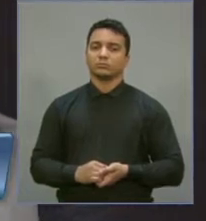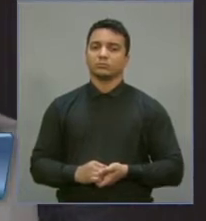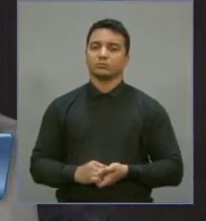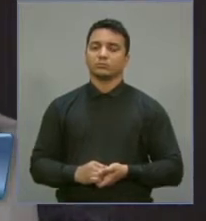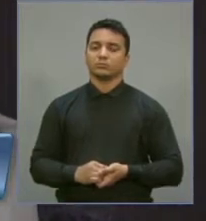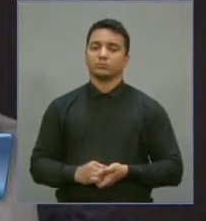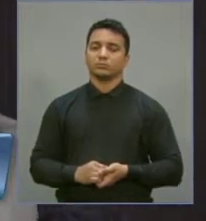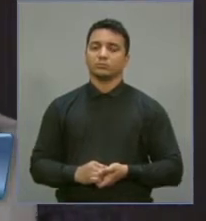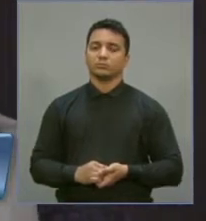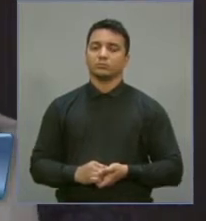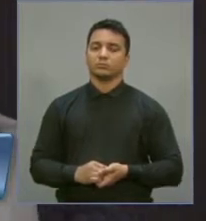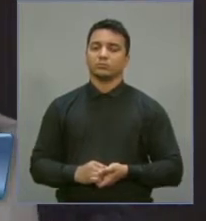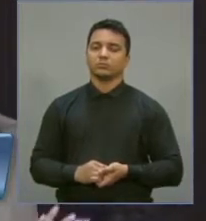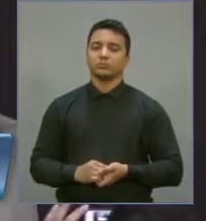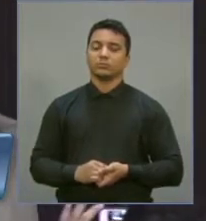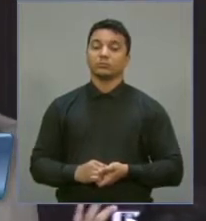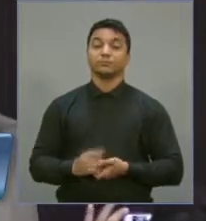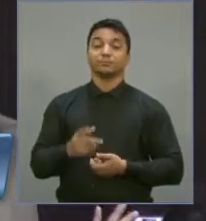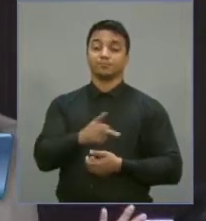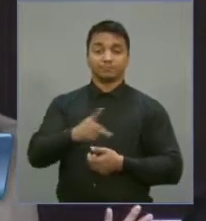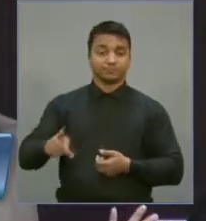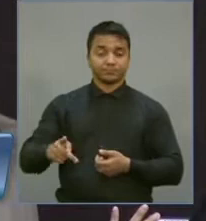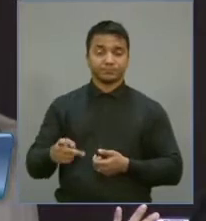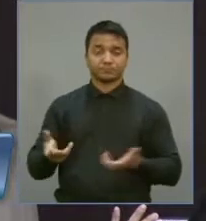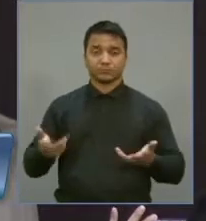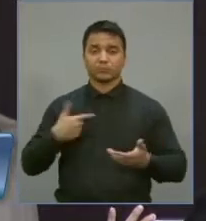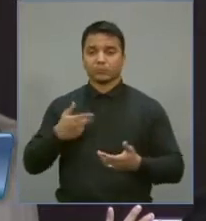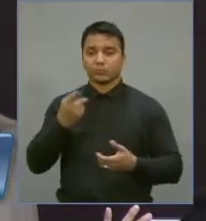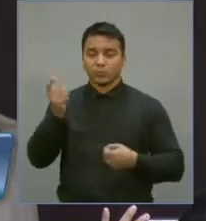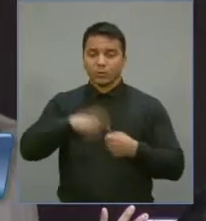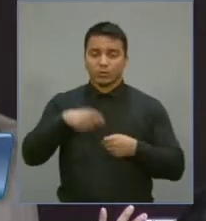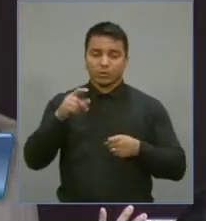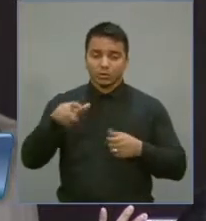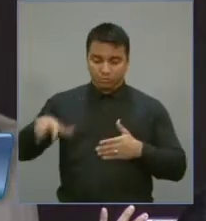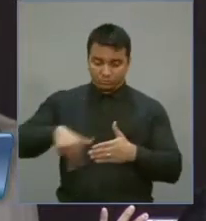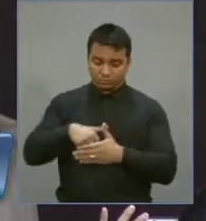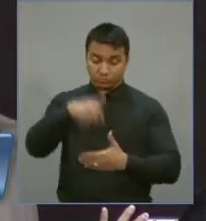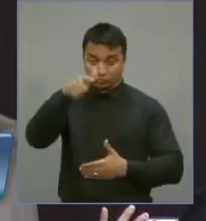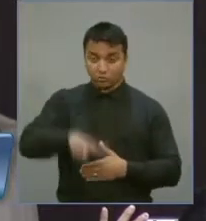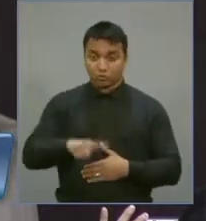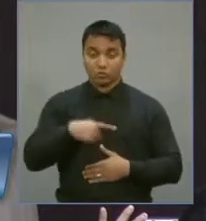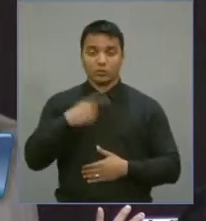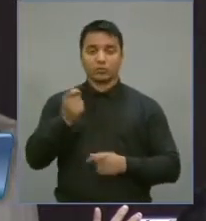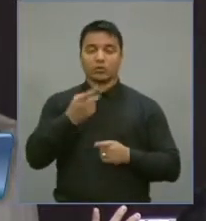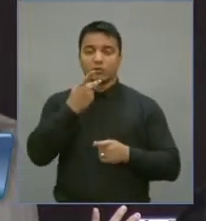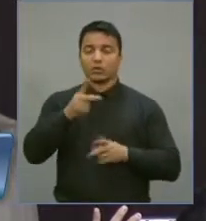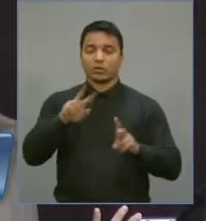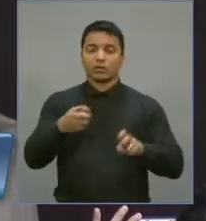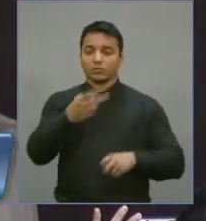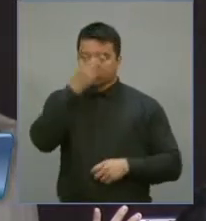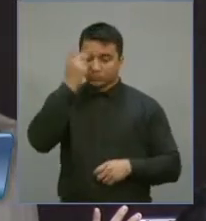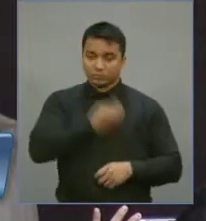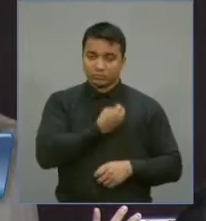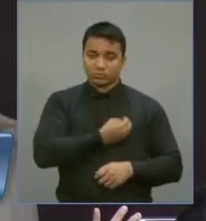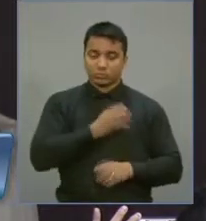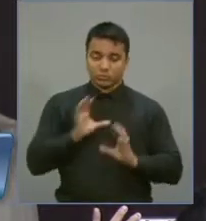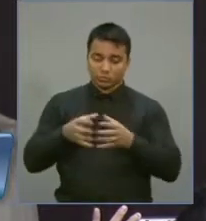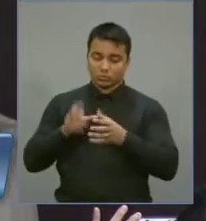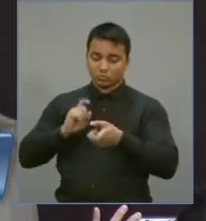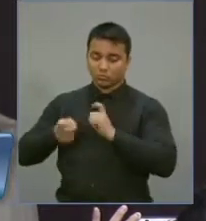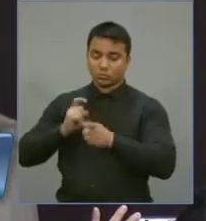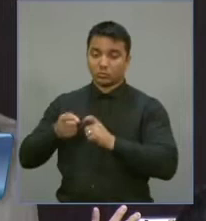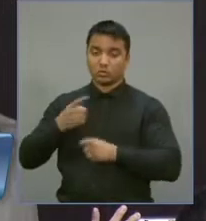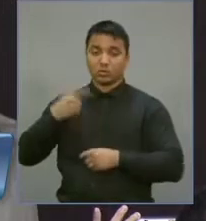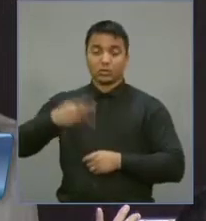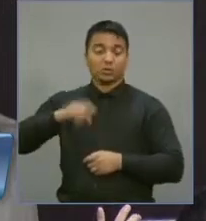Sr. Presidente, eu queria voltar à tribuna, primeiro registrar aqui a presença da Comissão de Estudos Políticos da